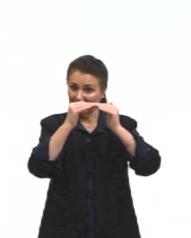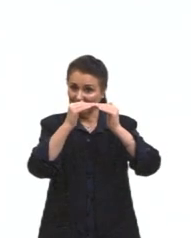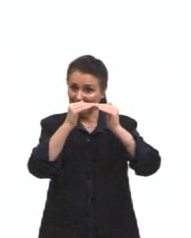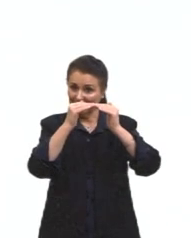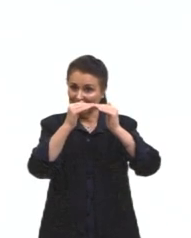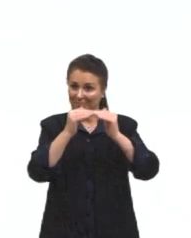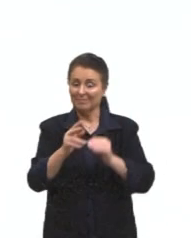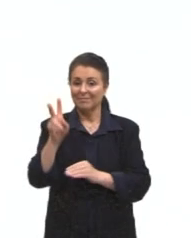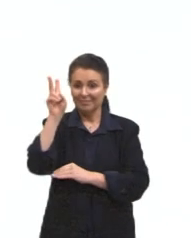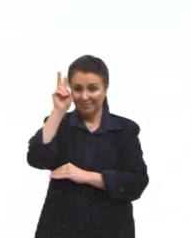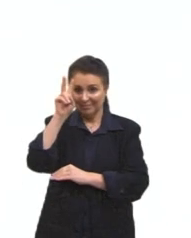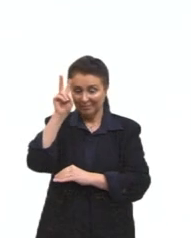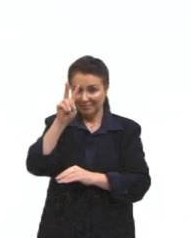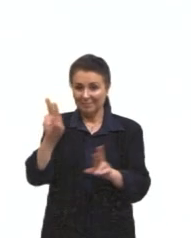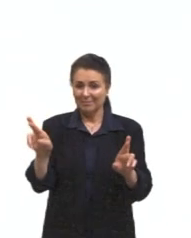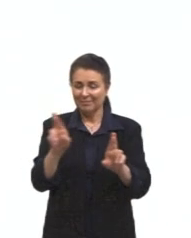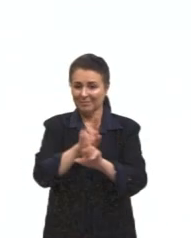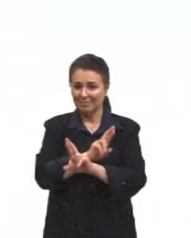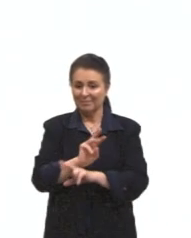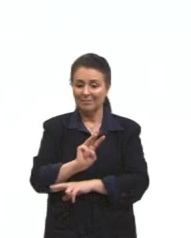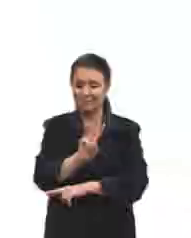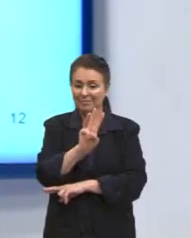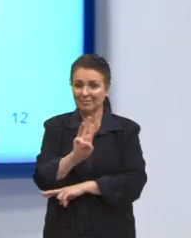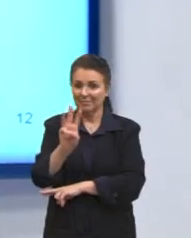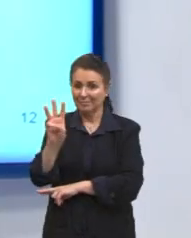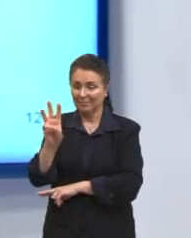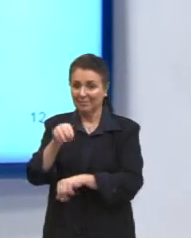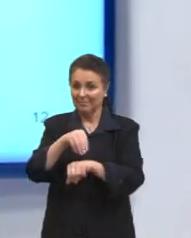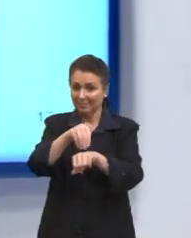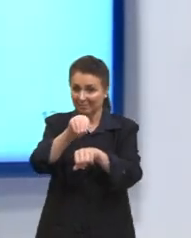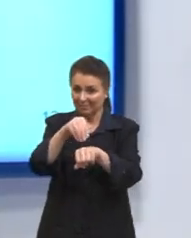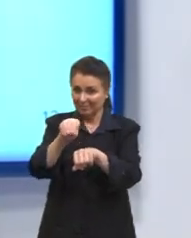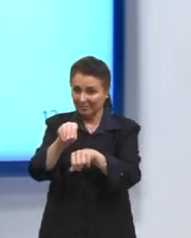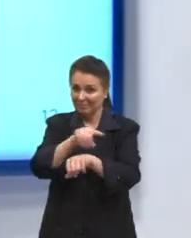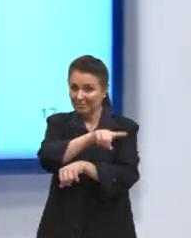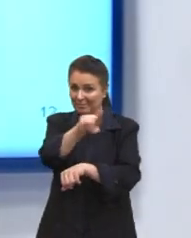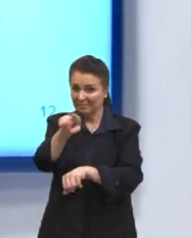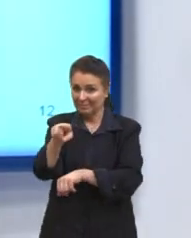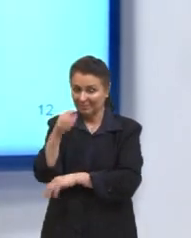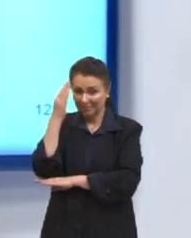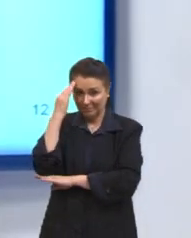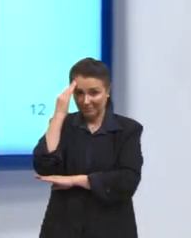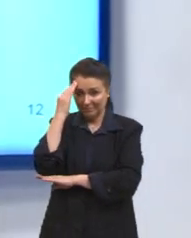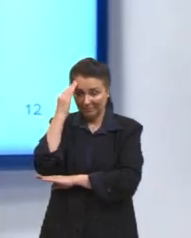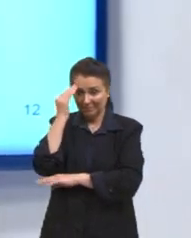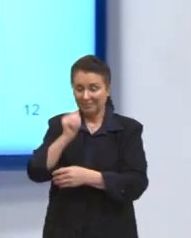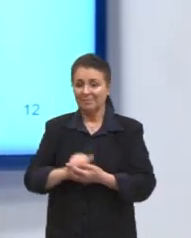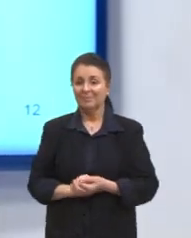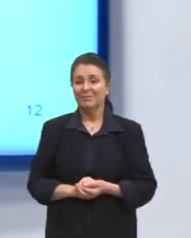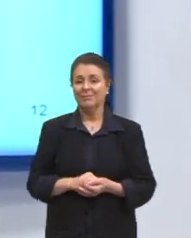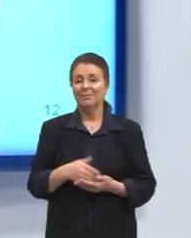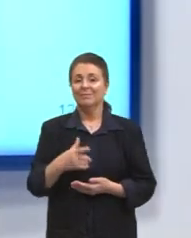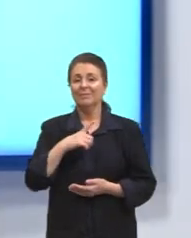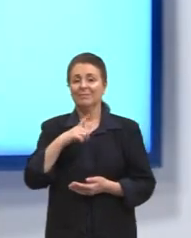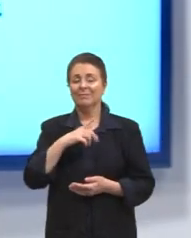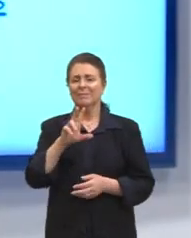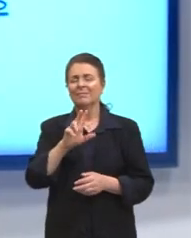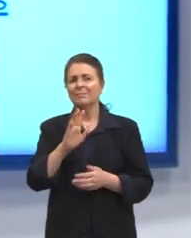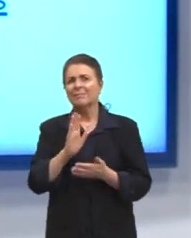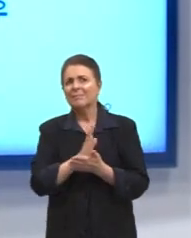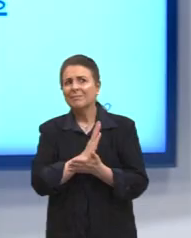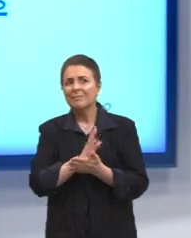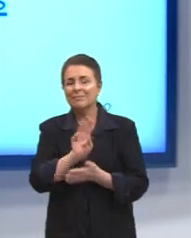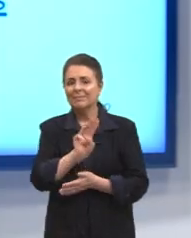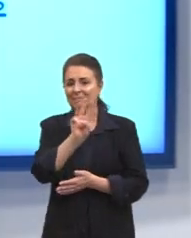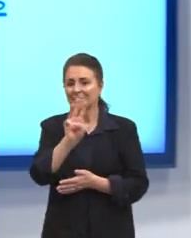ali, prof, da relação dos sites que nós íamos indicar, né? Para que eles soubessem. Então, tem alguns sites que nós podemos